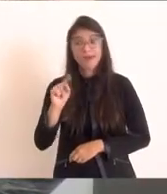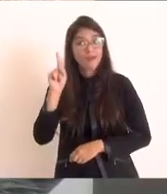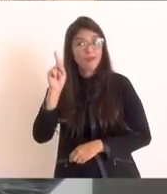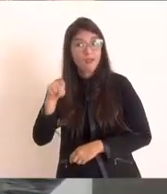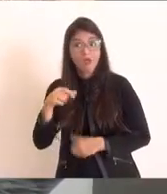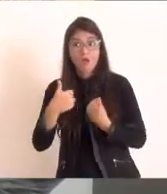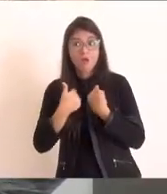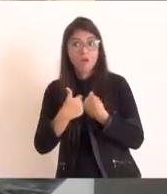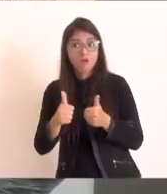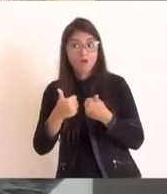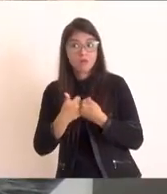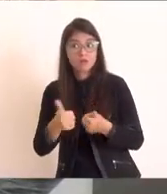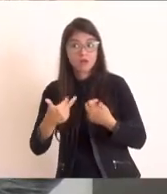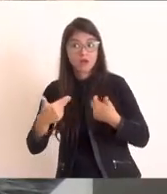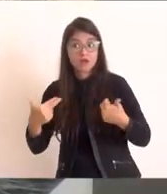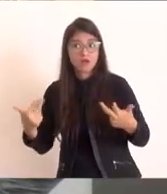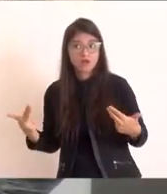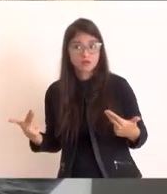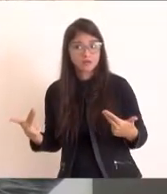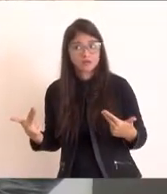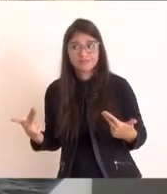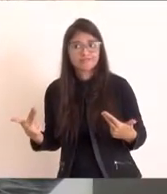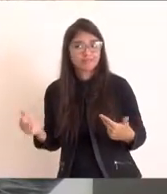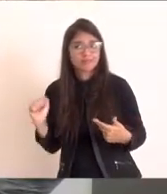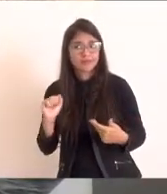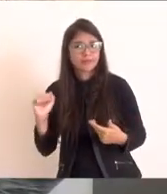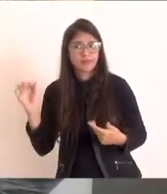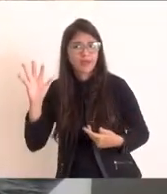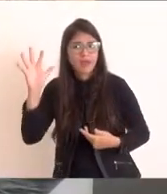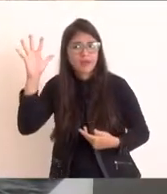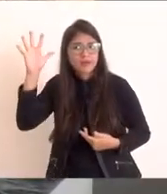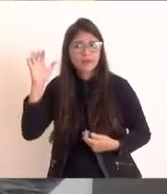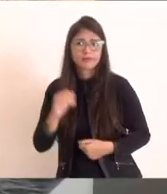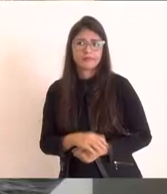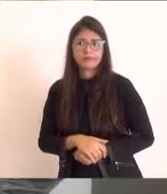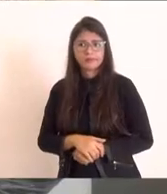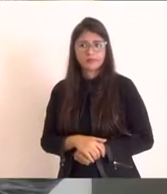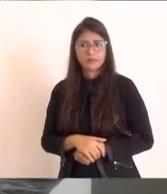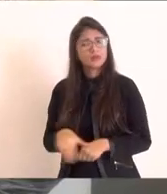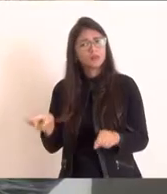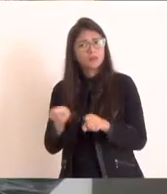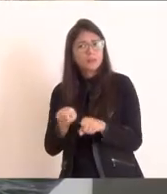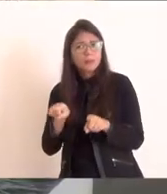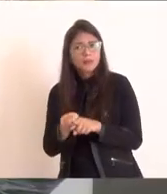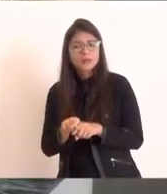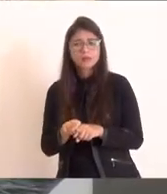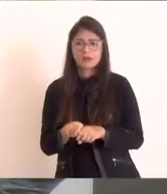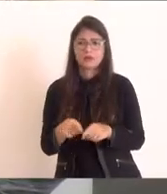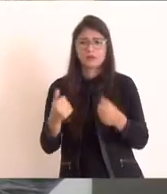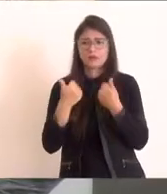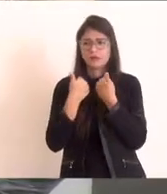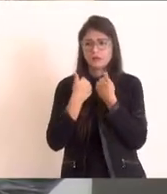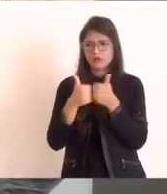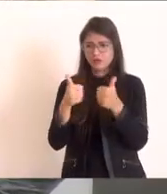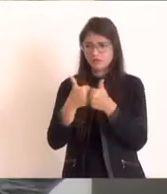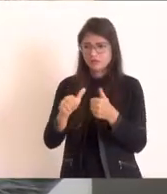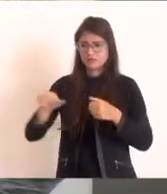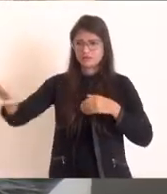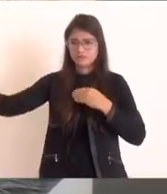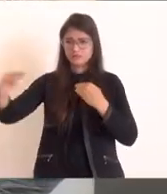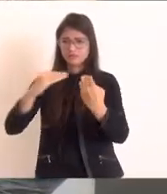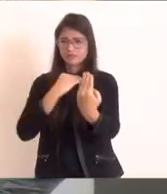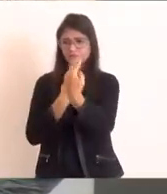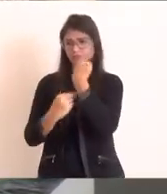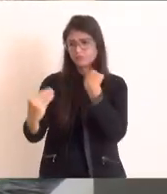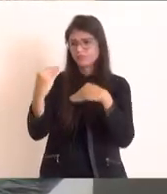das passagens e por conta das linhas, que são integradoras de todos esses municípios da